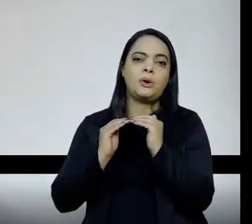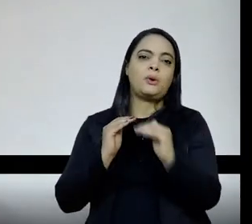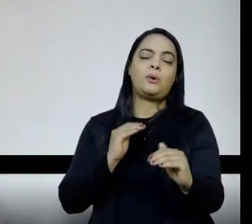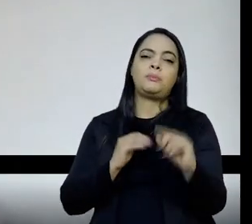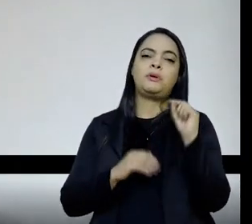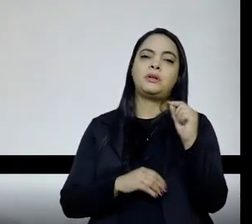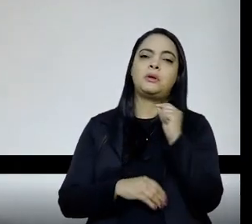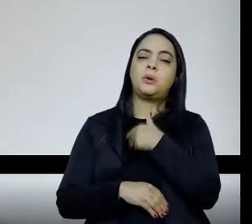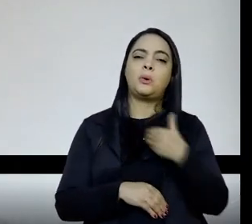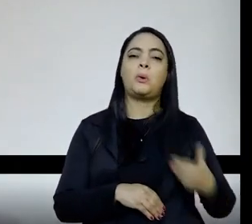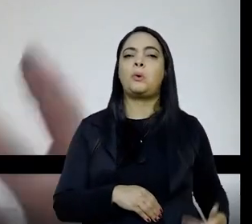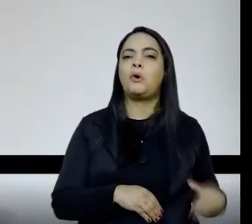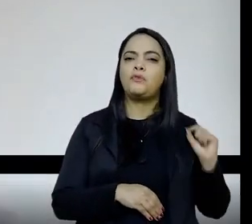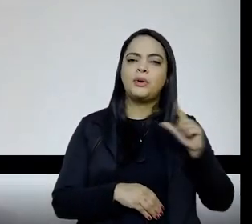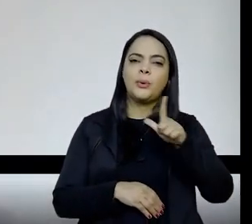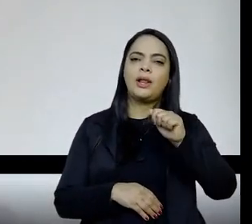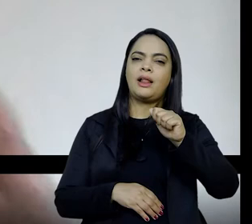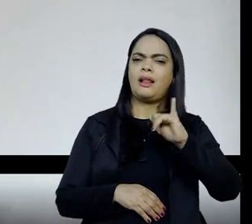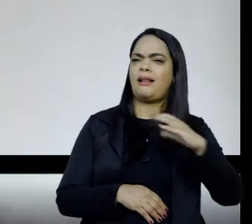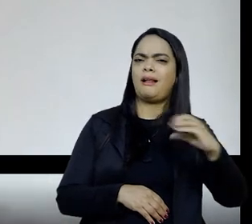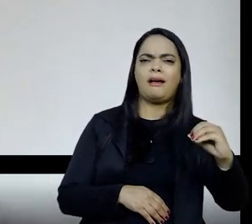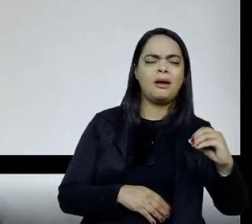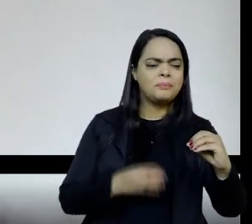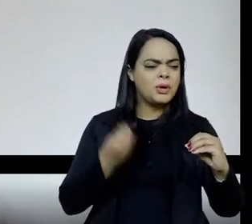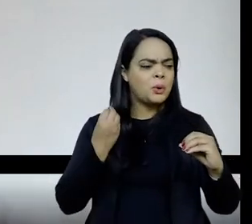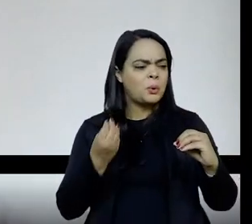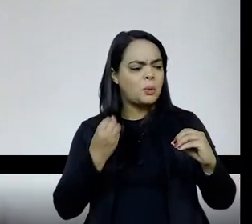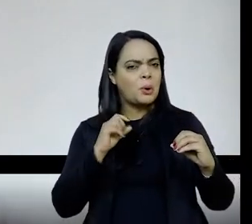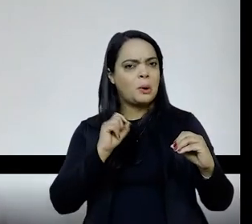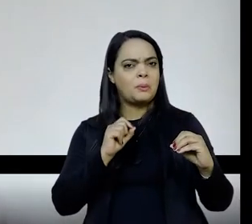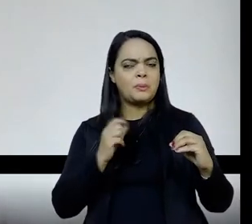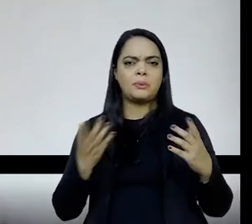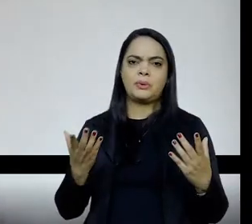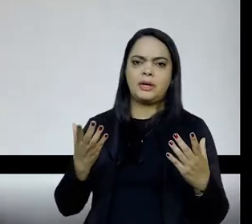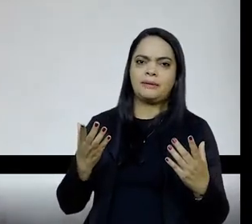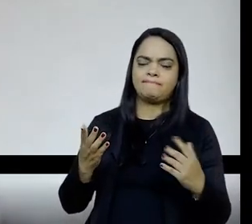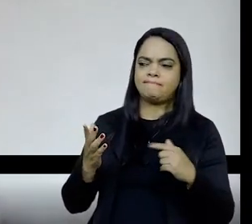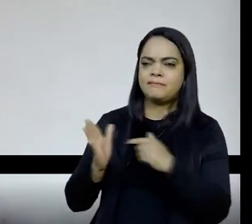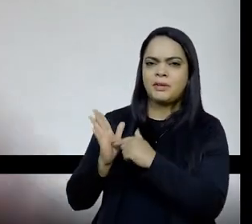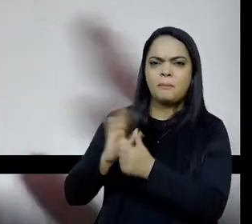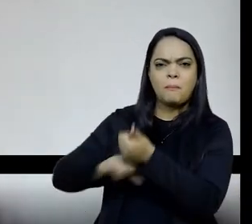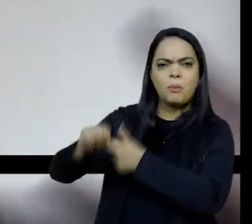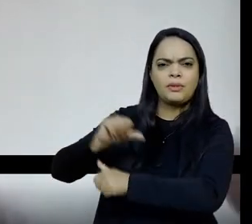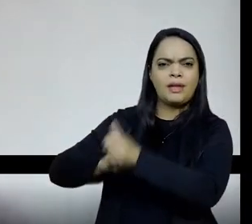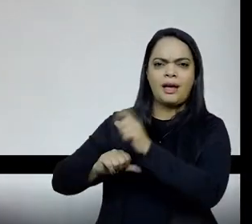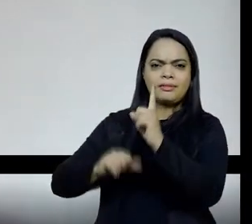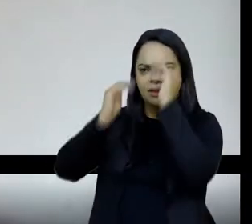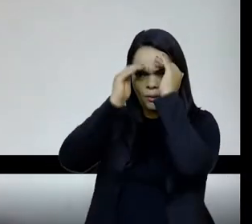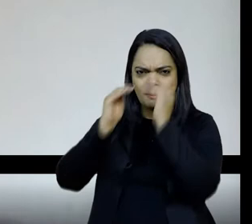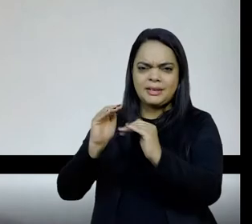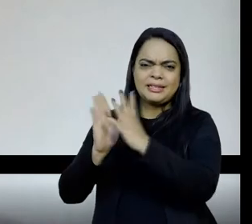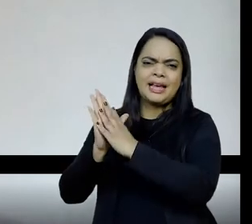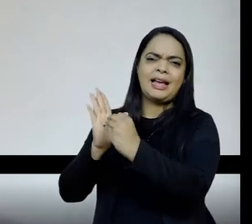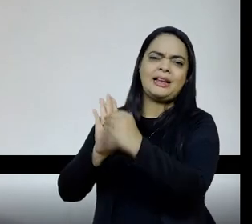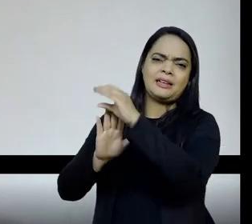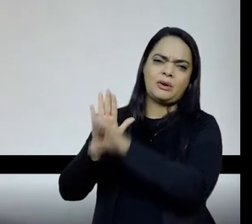Como não abdicar disso e, ao mesmo tempo, ter uma relação muito respeitosa com as religiões, com as pessoas? Então, assim,